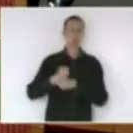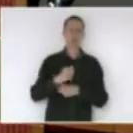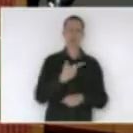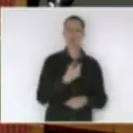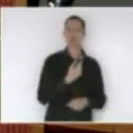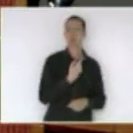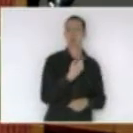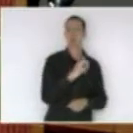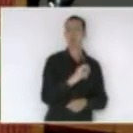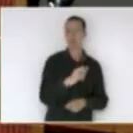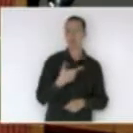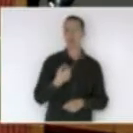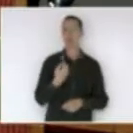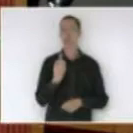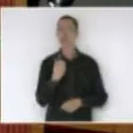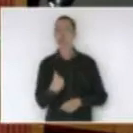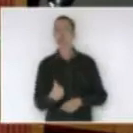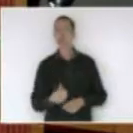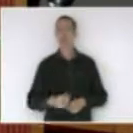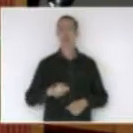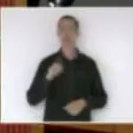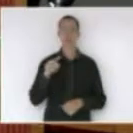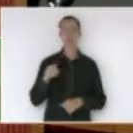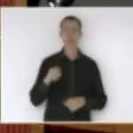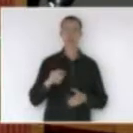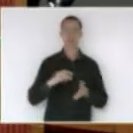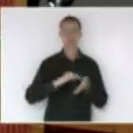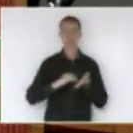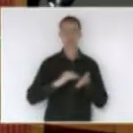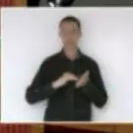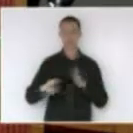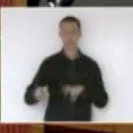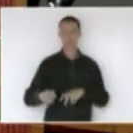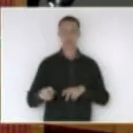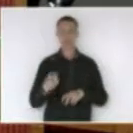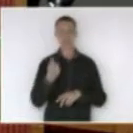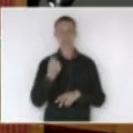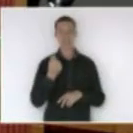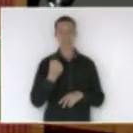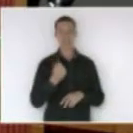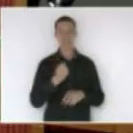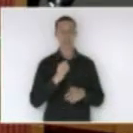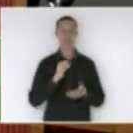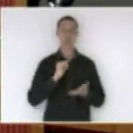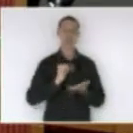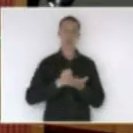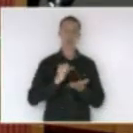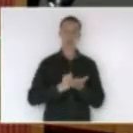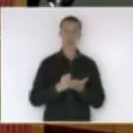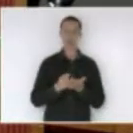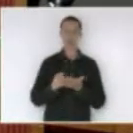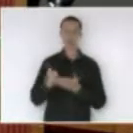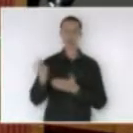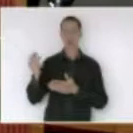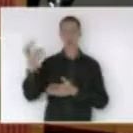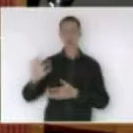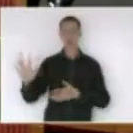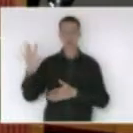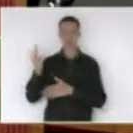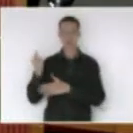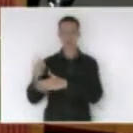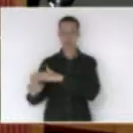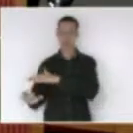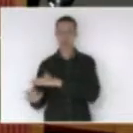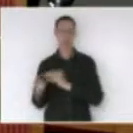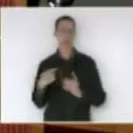parte da Secretaria da Fazenda, que é buscar dinheiro tributário, deveria ir para o Tesouro e para o Fundo Social. Jamais vamos aceitar isso e